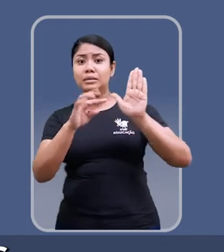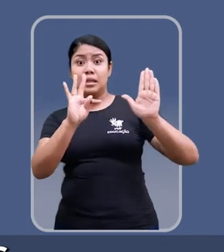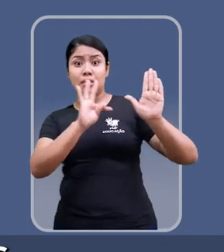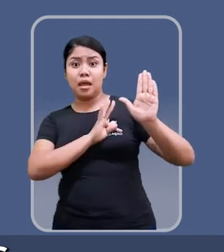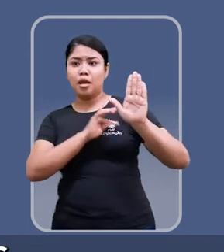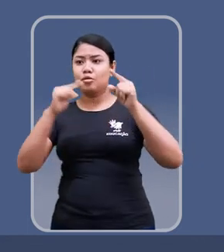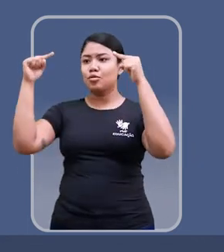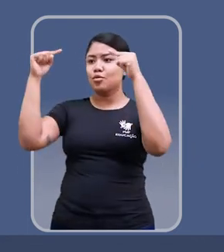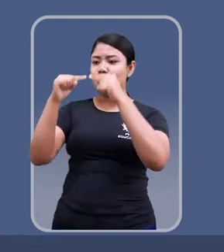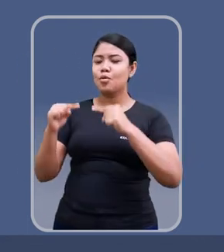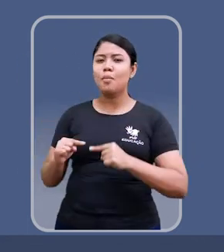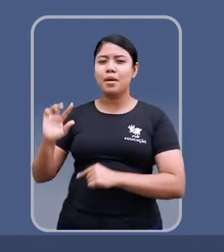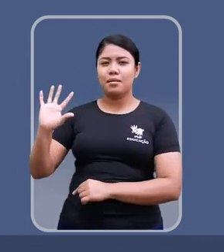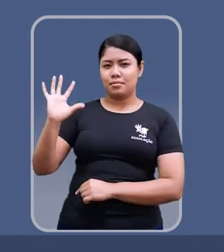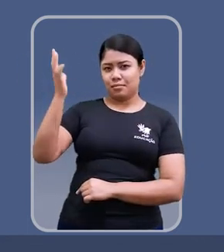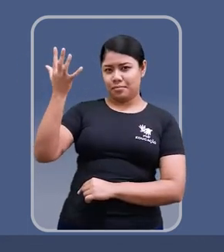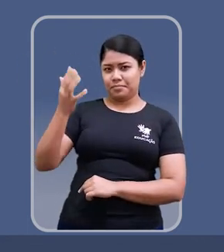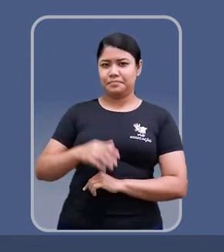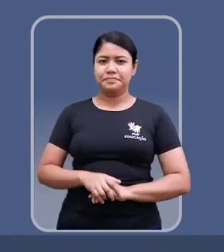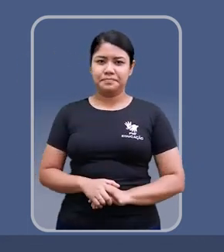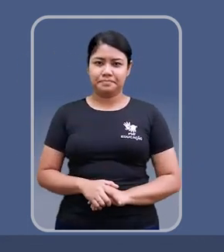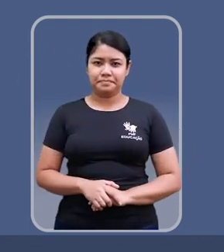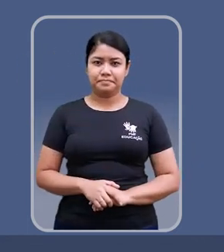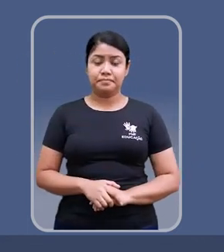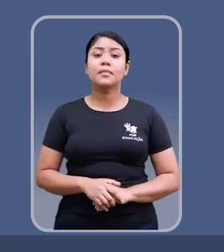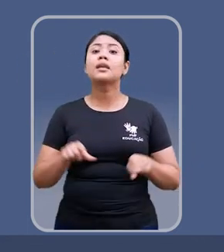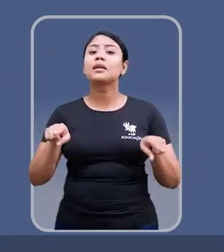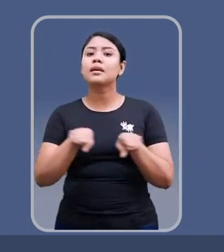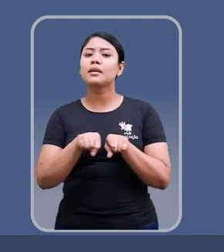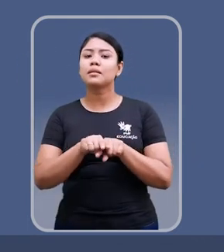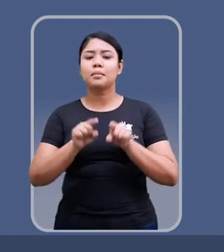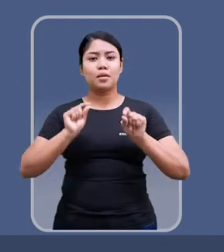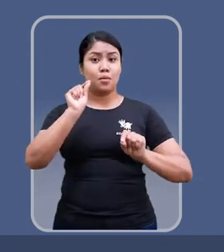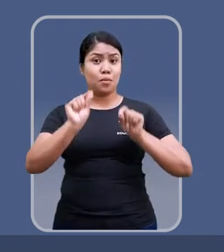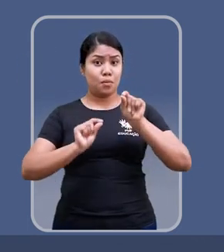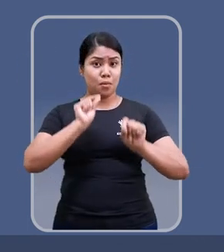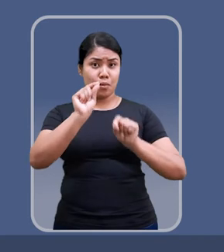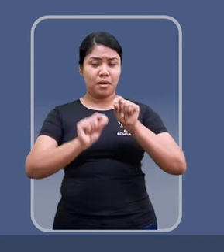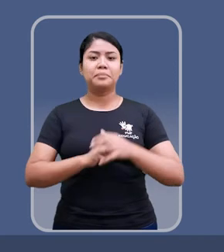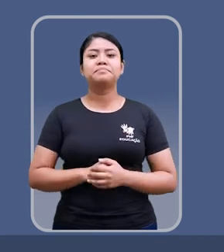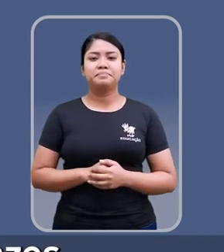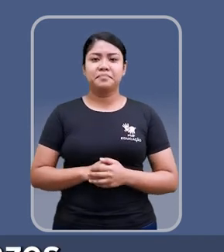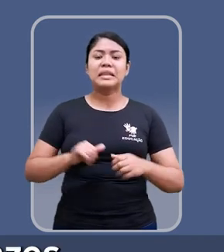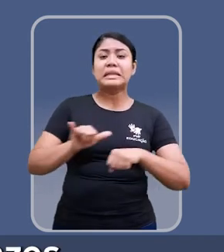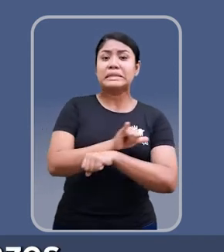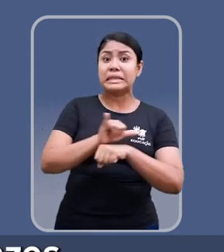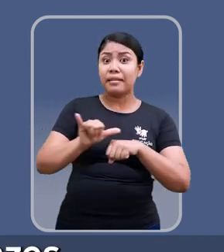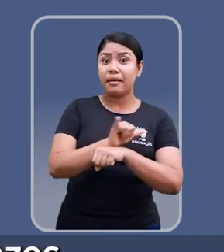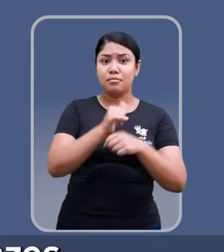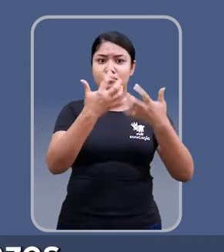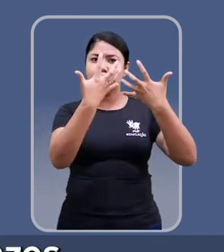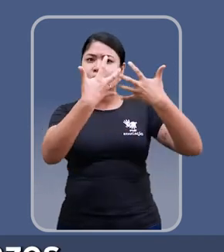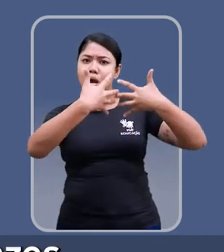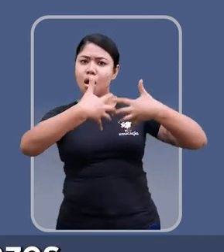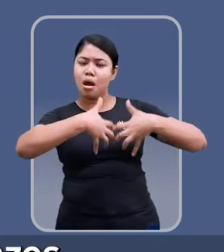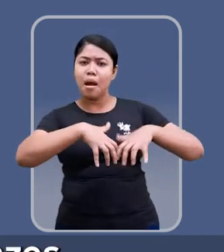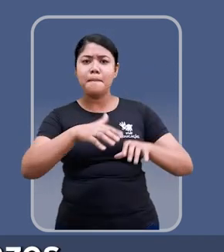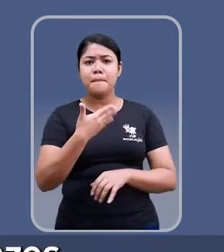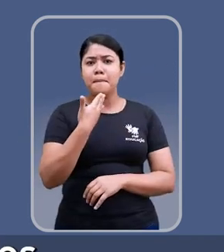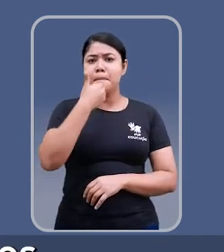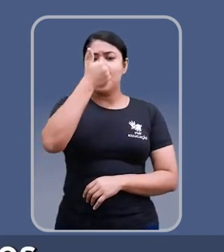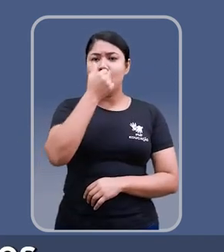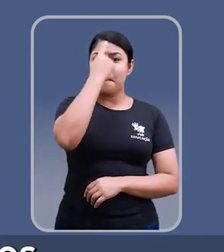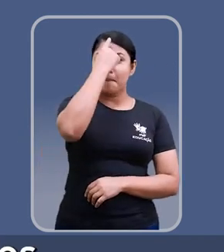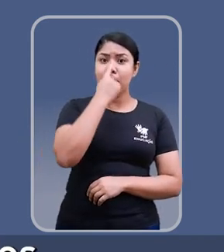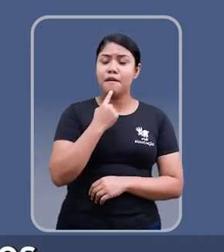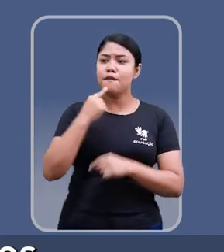específicas, diretrizes técnicas, de acordo com cada situação. Além disso, a gente pode, através de instrumentos mais eficazes,